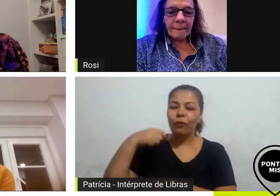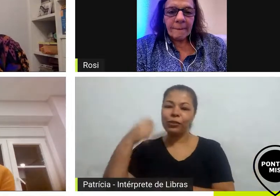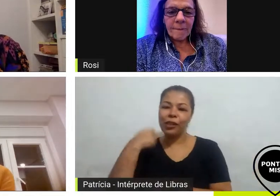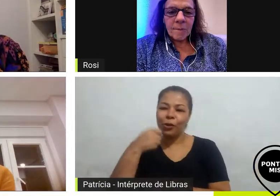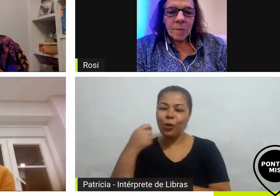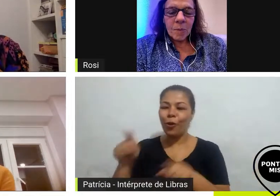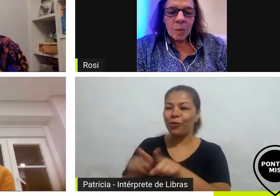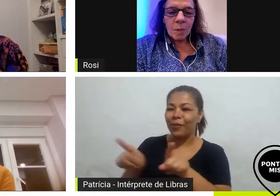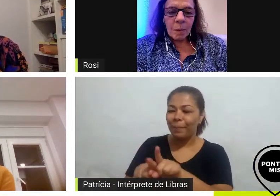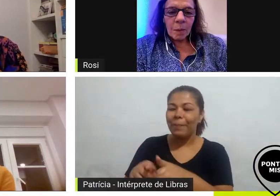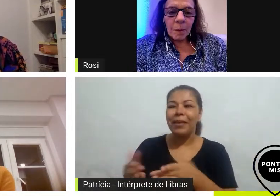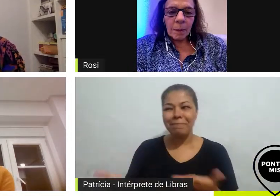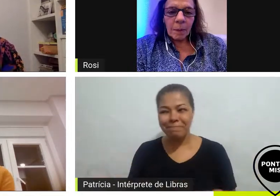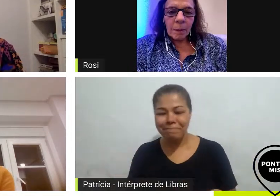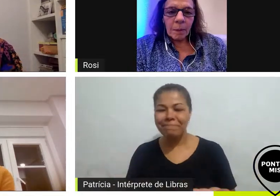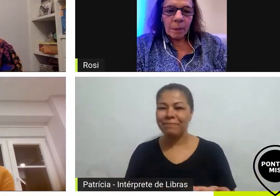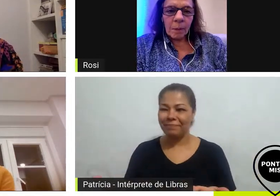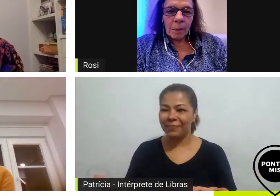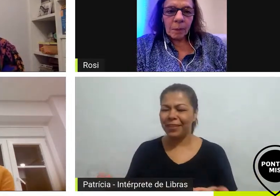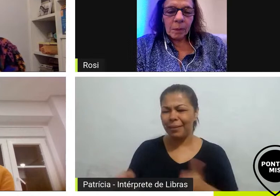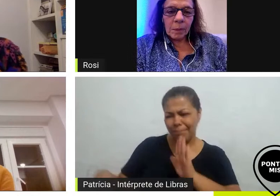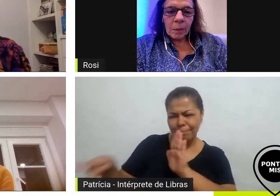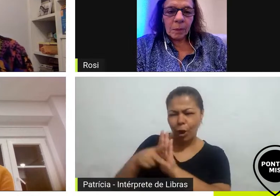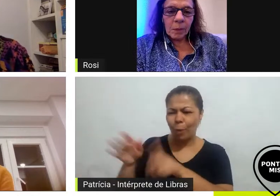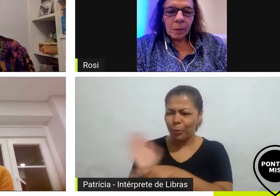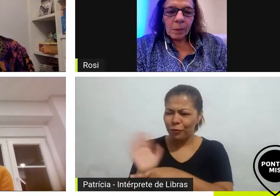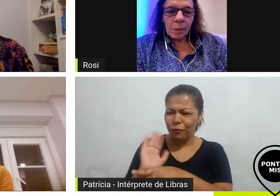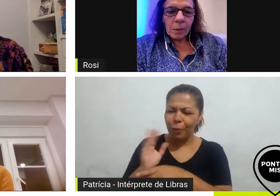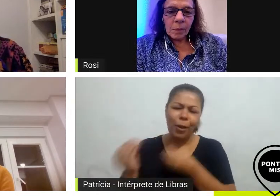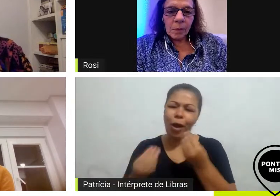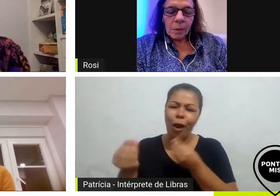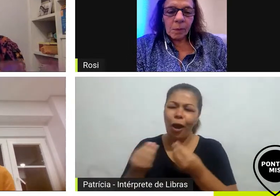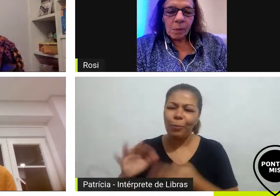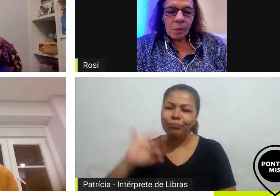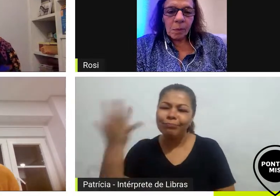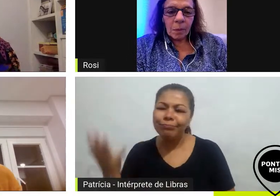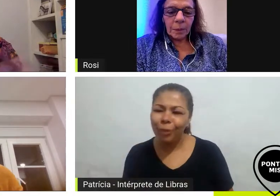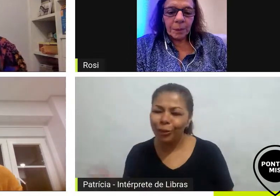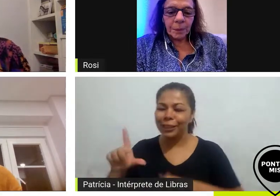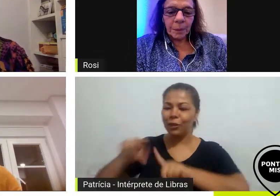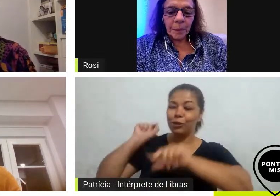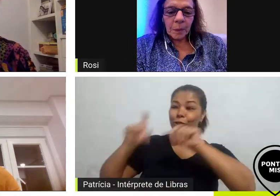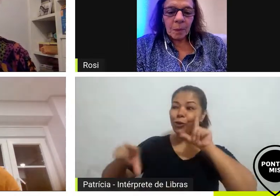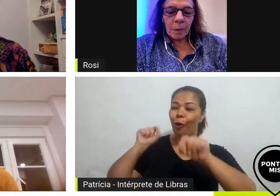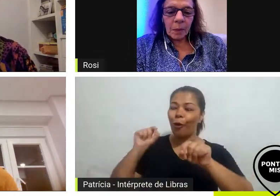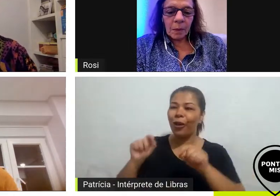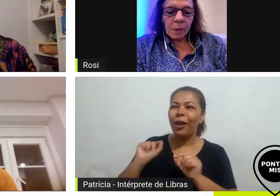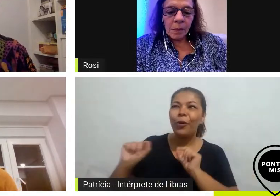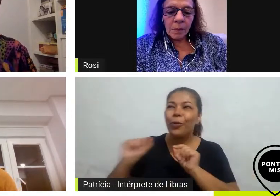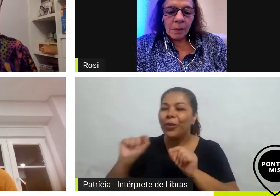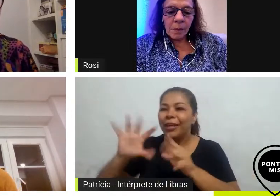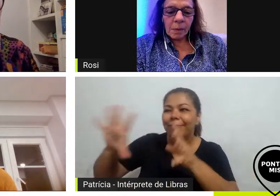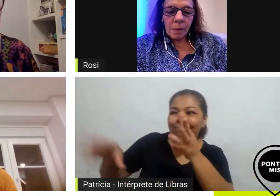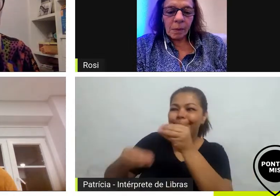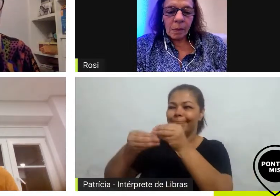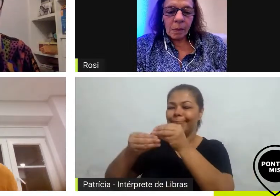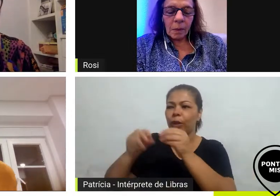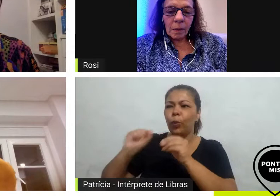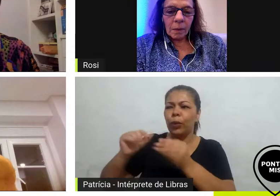para o longa-metragem mesmo como aconteceu essa escolha do que entraria no filme do que ficaria de fora